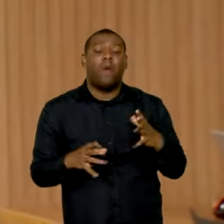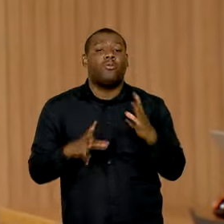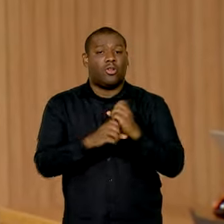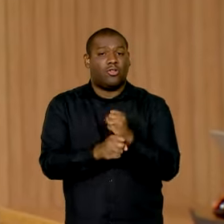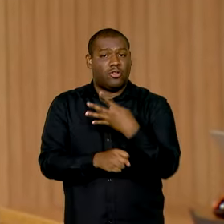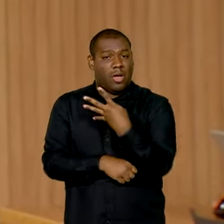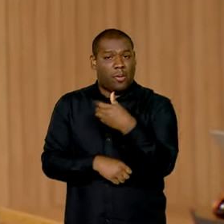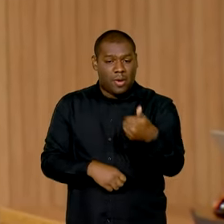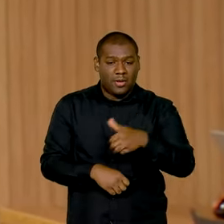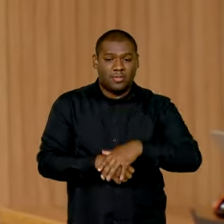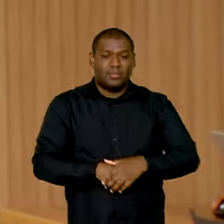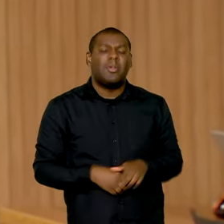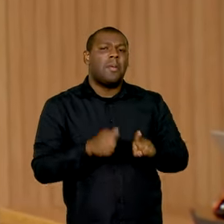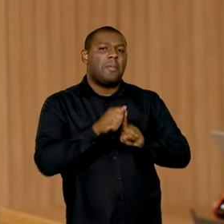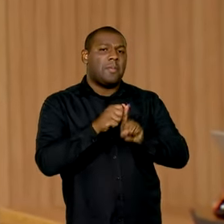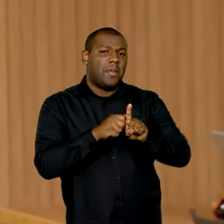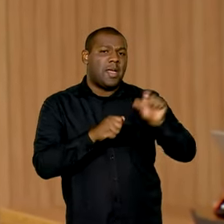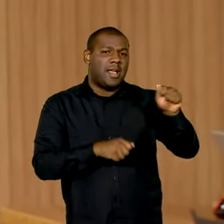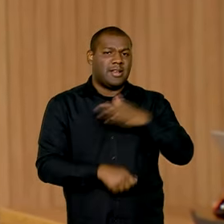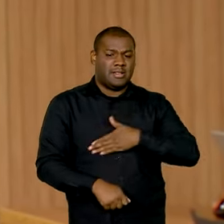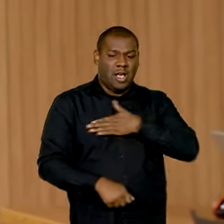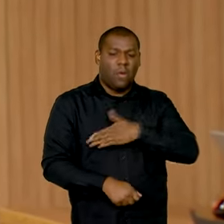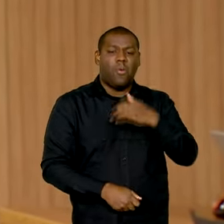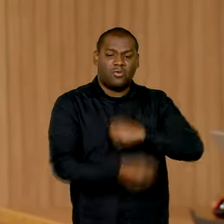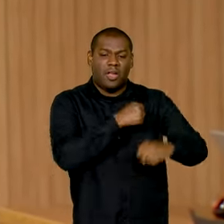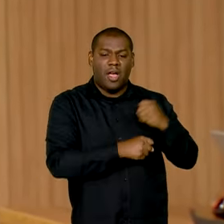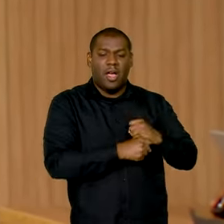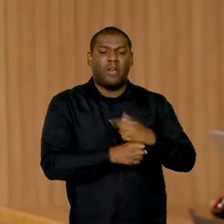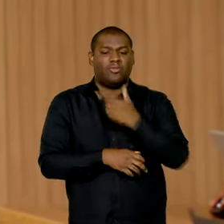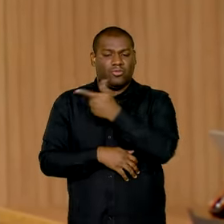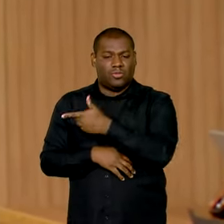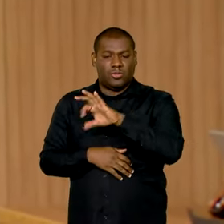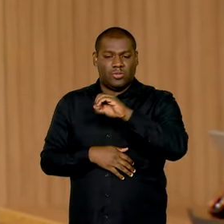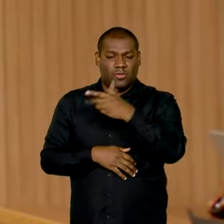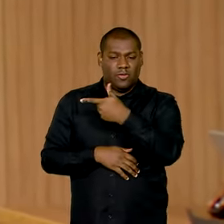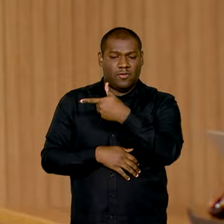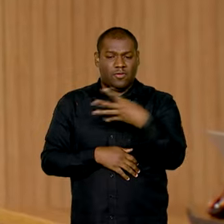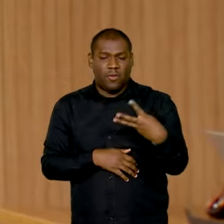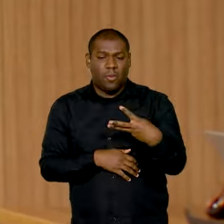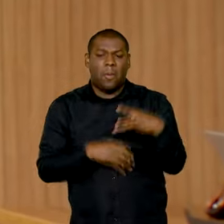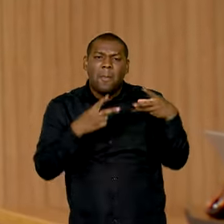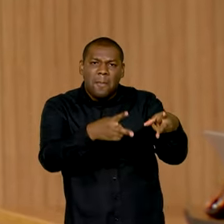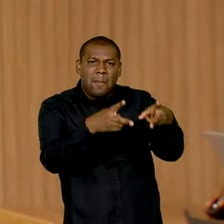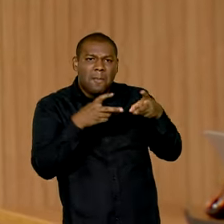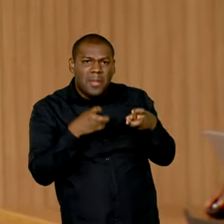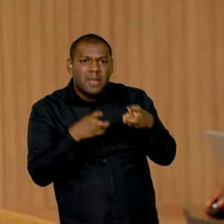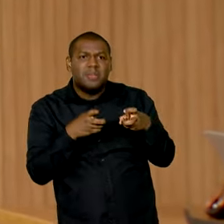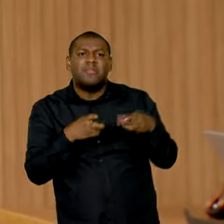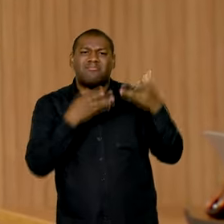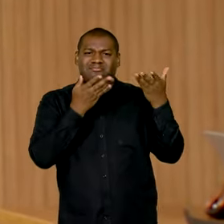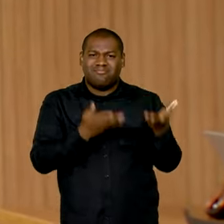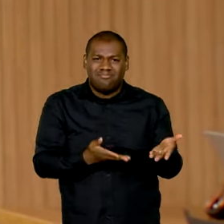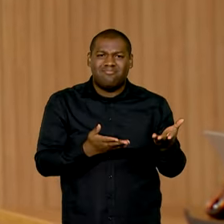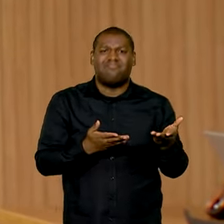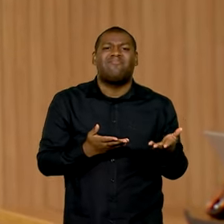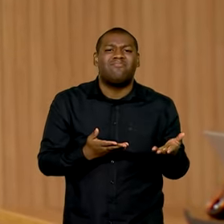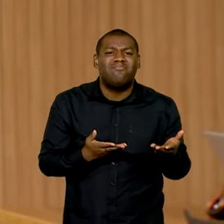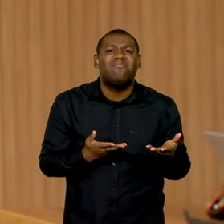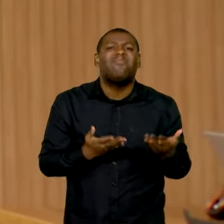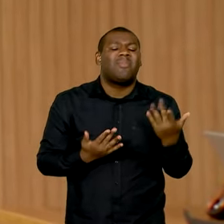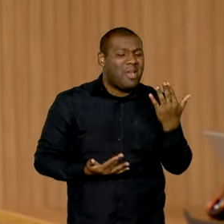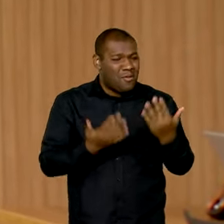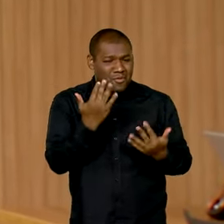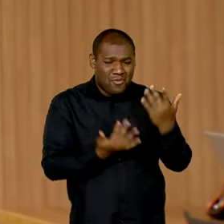trabalhando desde agosto do ano passado, quando a gente percebeu que a situação seria de extrema